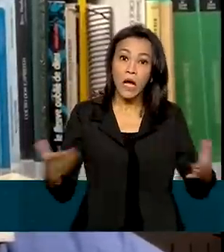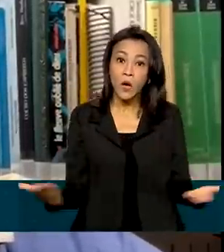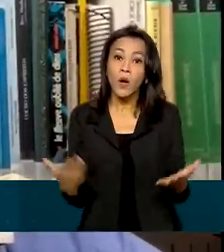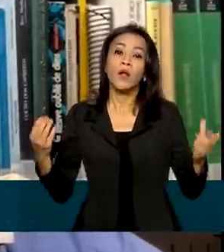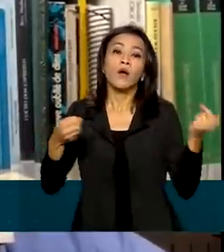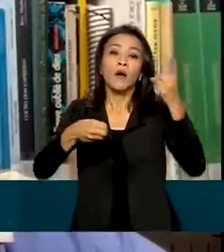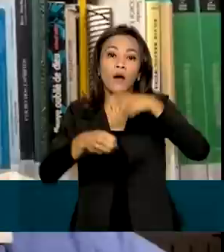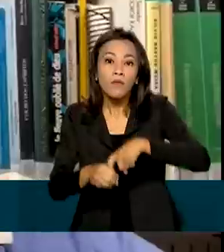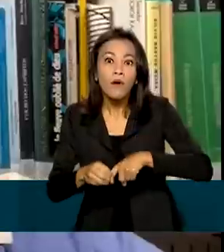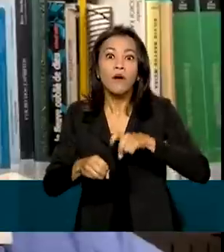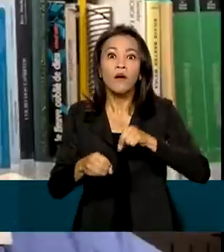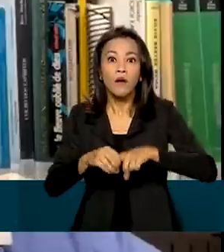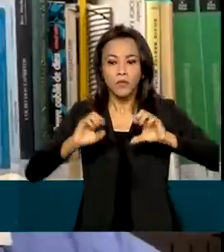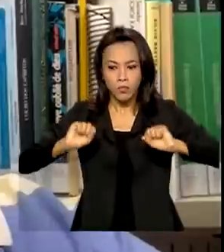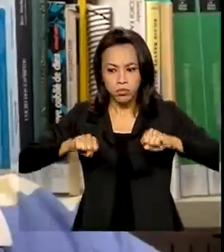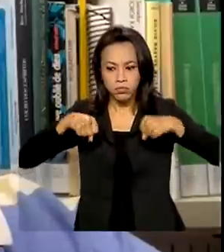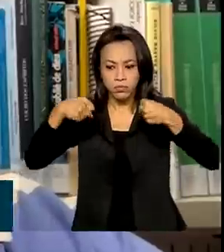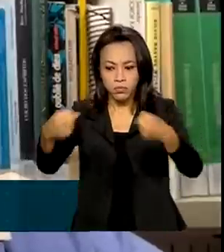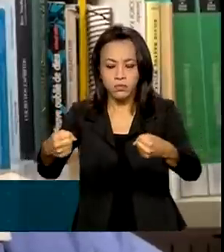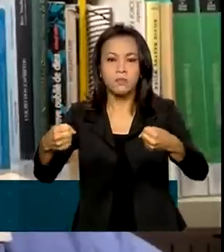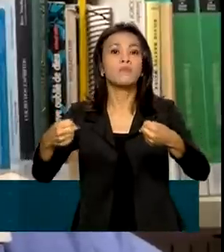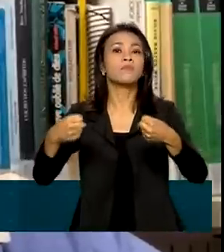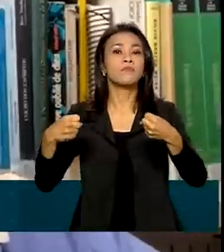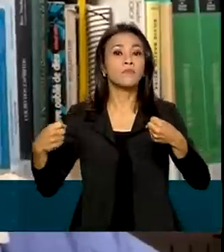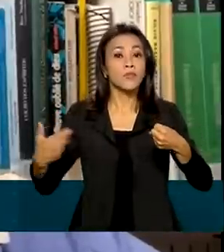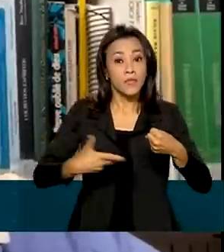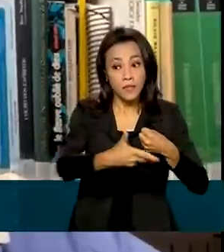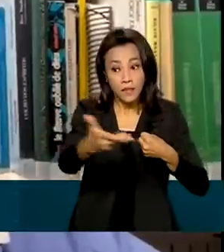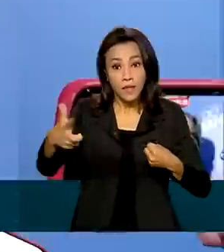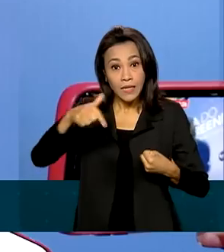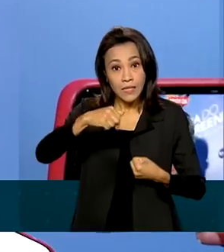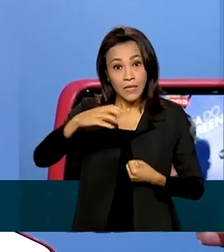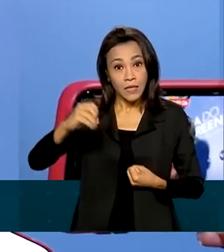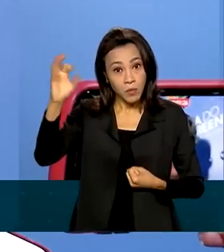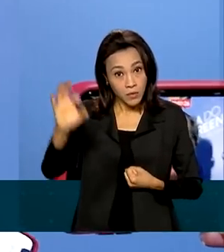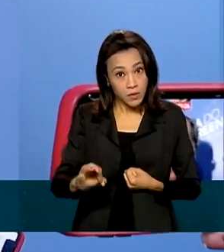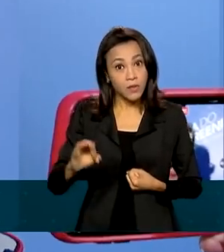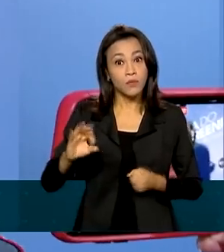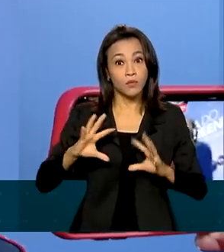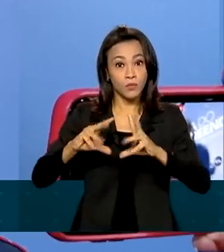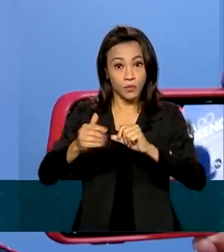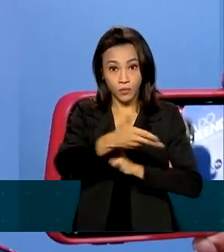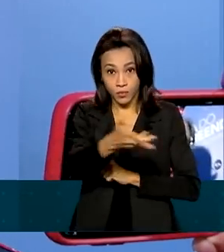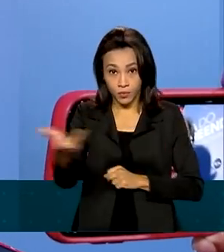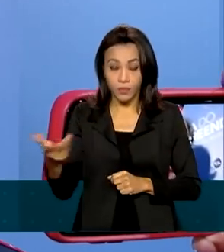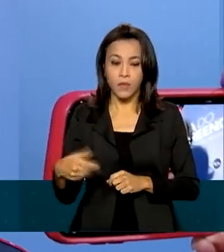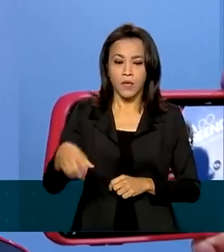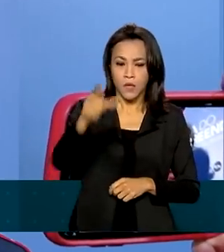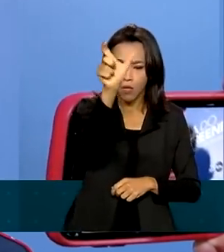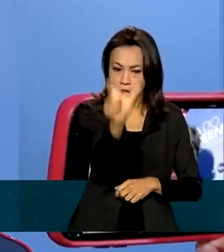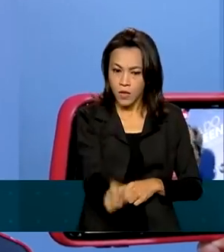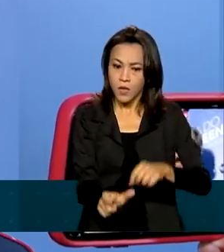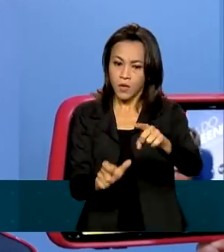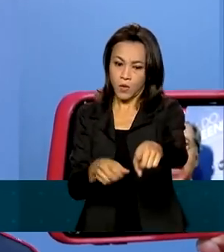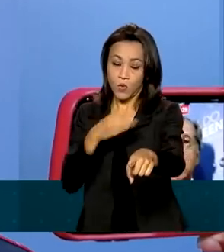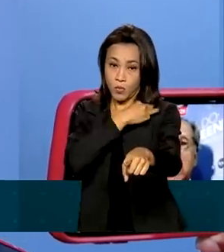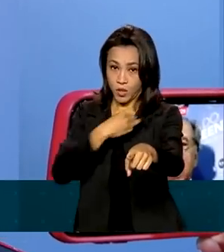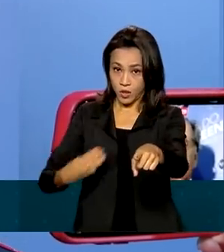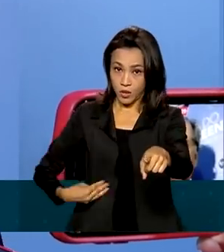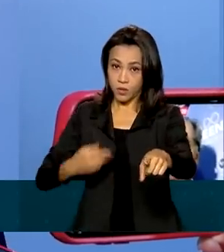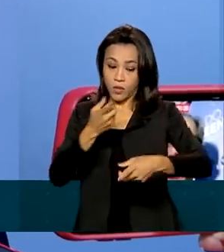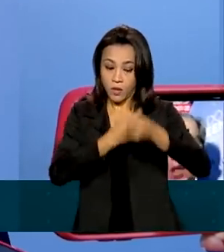considerando que eles pesam 70% do total, eles estão puxando o crescimento para cima. No Rio de Janeiro, o ministro da Economia, Paulo Guedes,